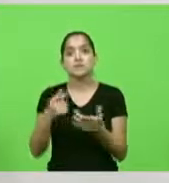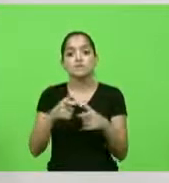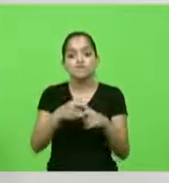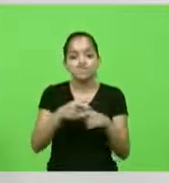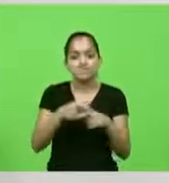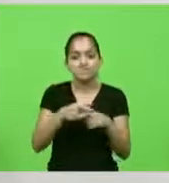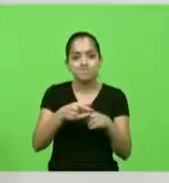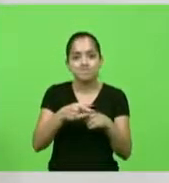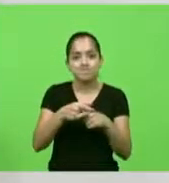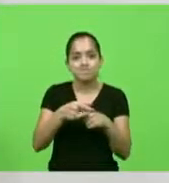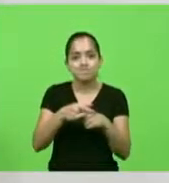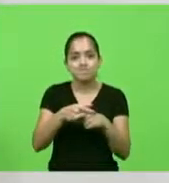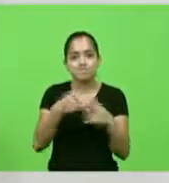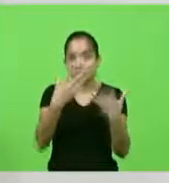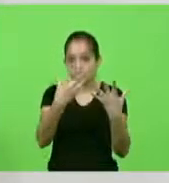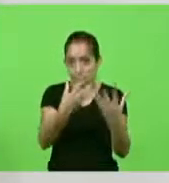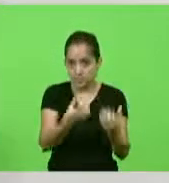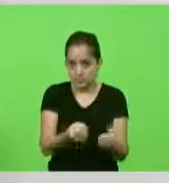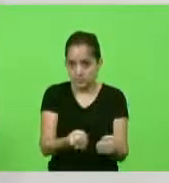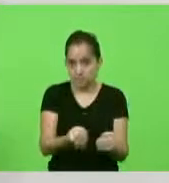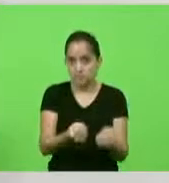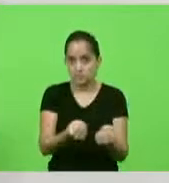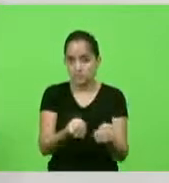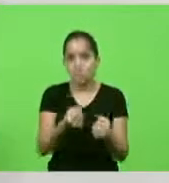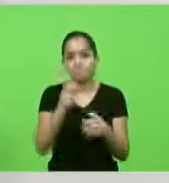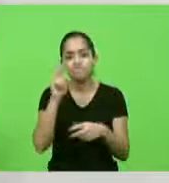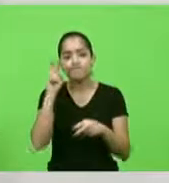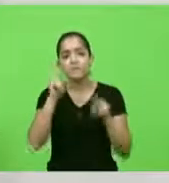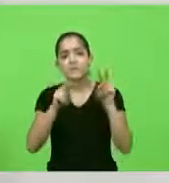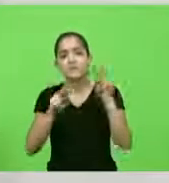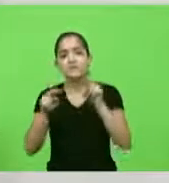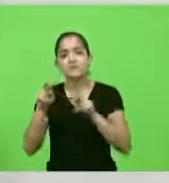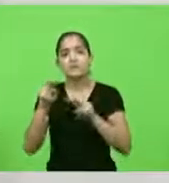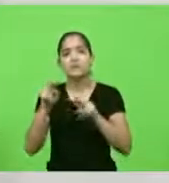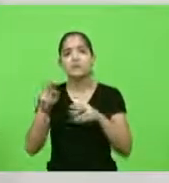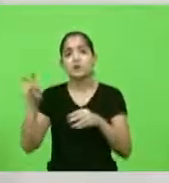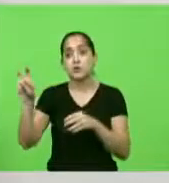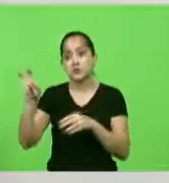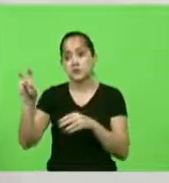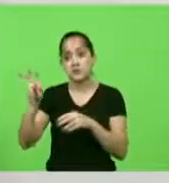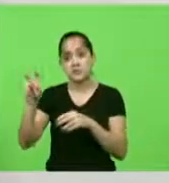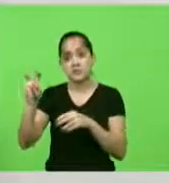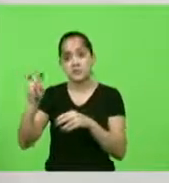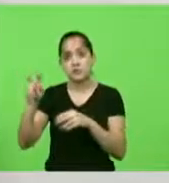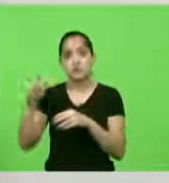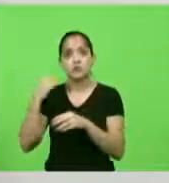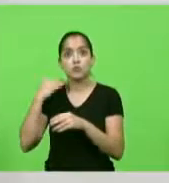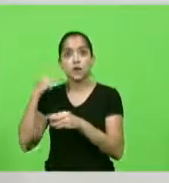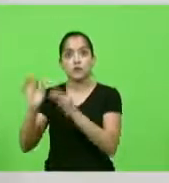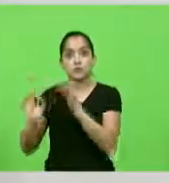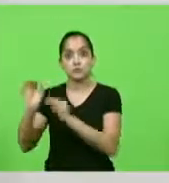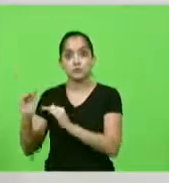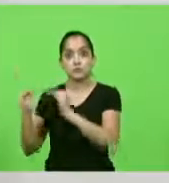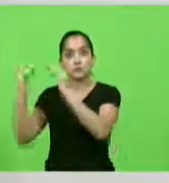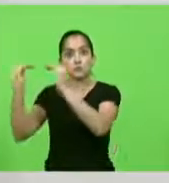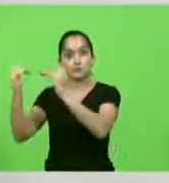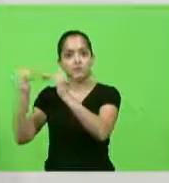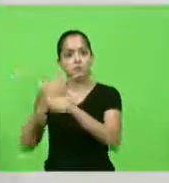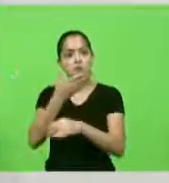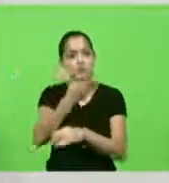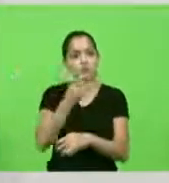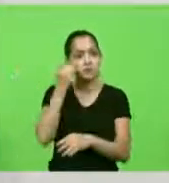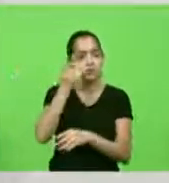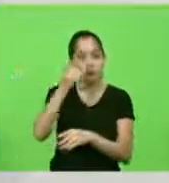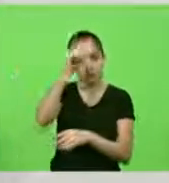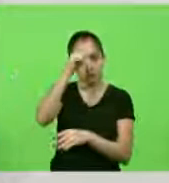na admissibilidade estaríamos enxergando algo que os cinco desembargadores e o nobre colega Laércio Schuster